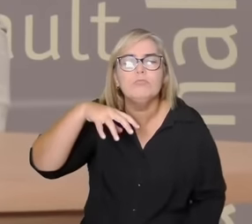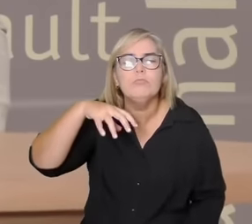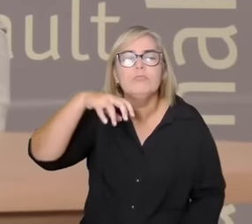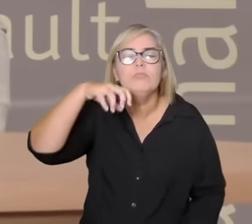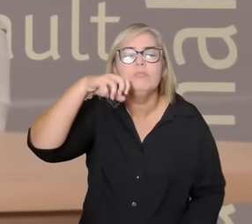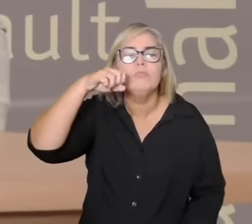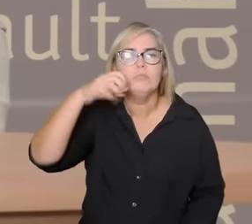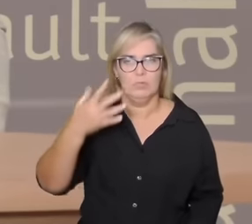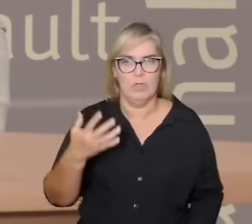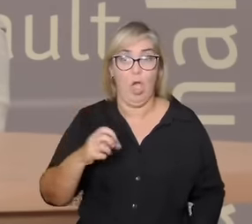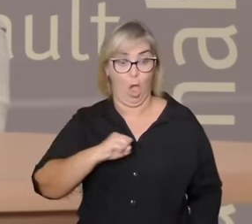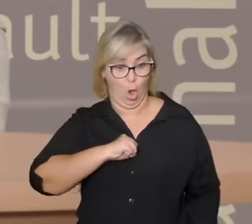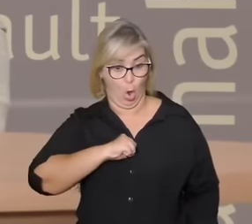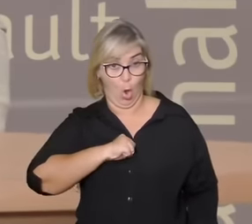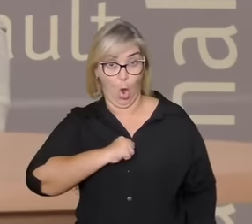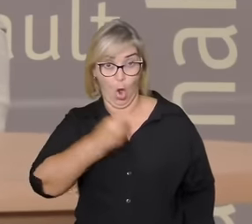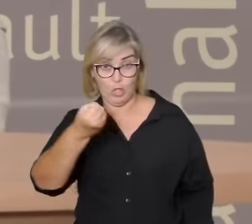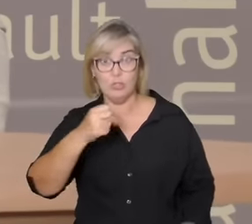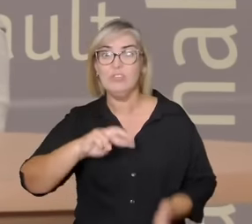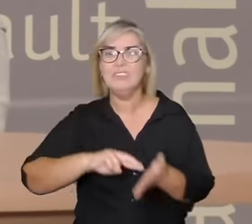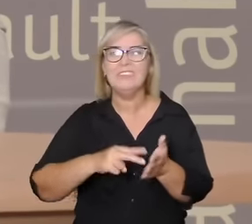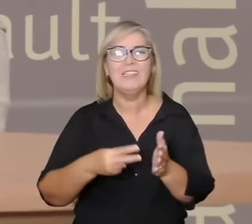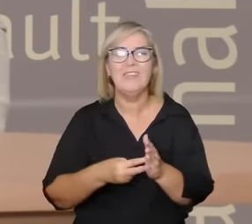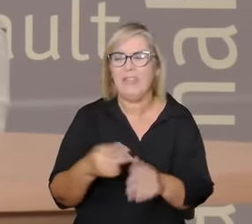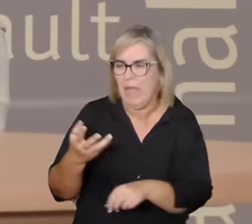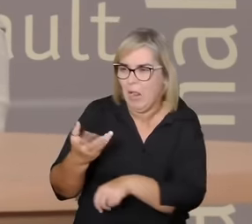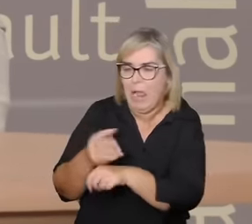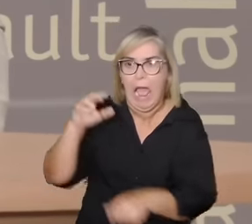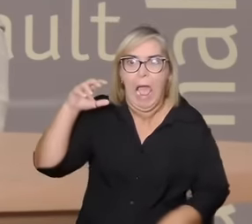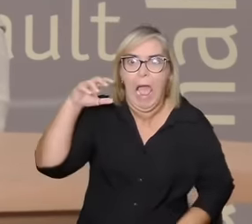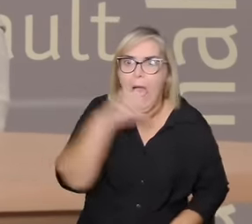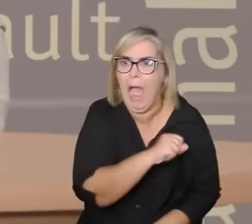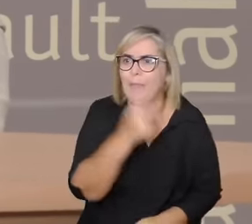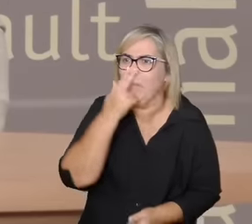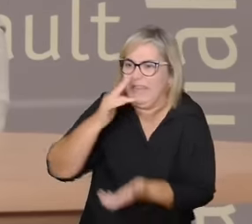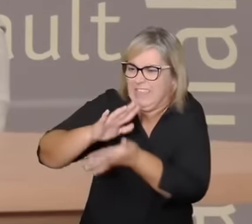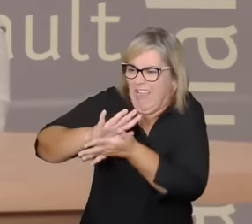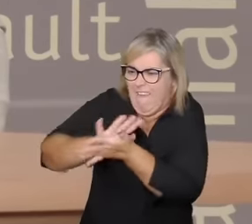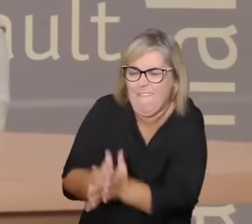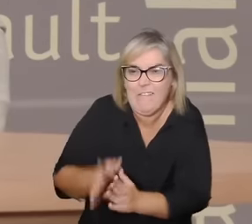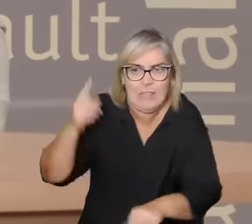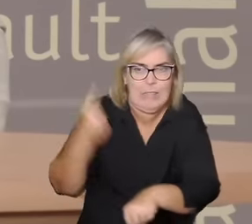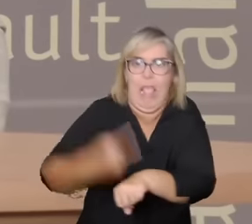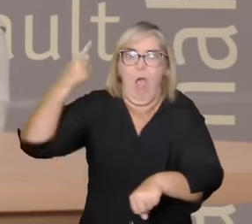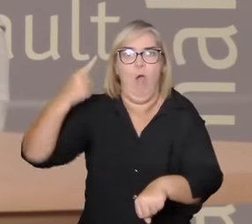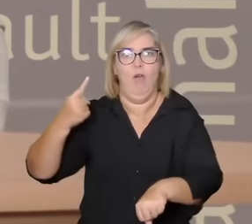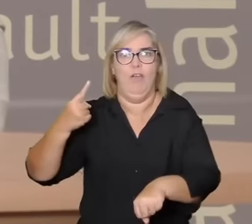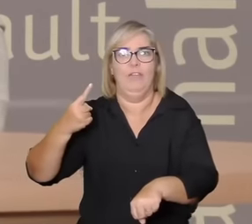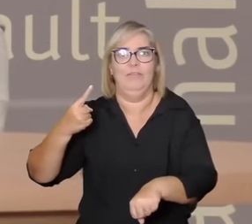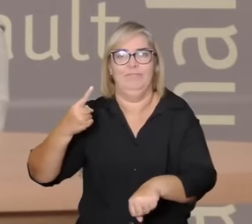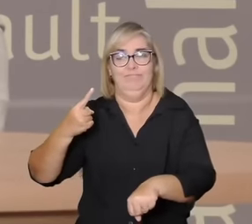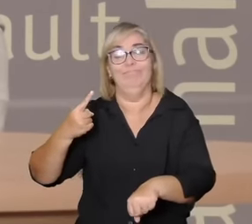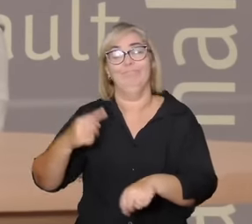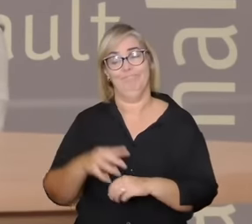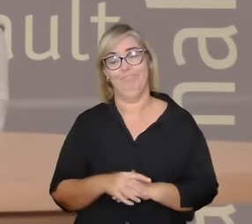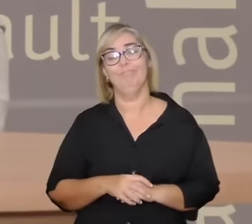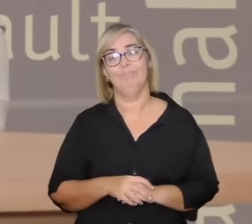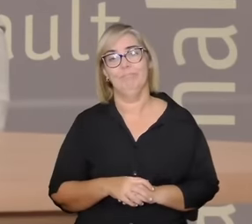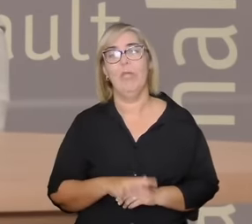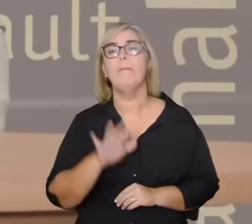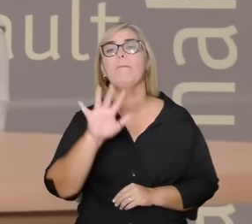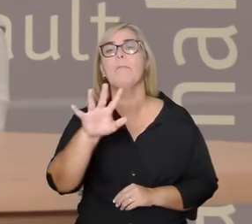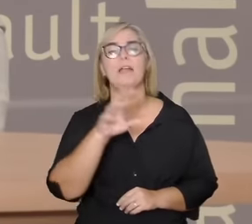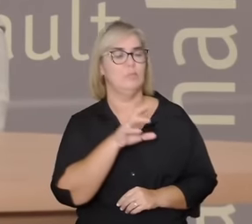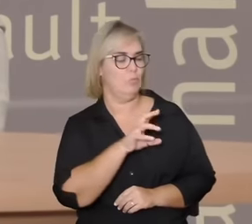destruição de uma necessidade de destruir que tem a ver com frustração e que o que o amor